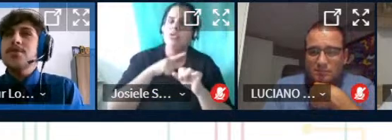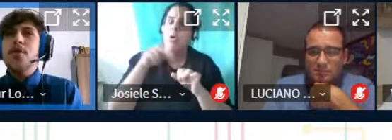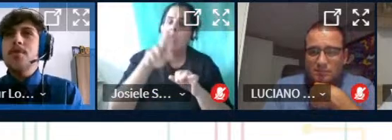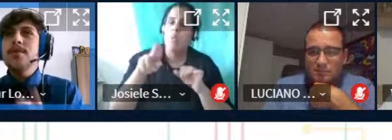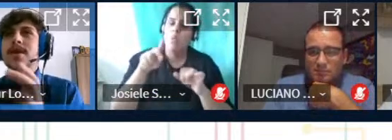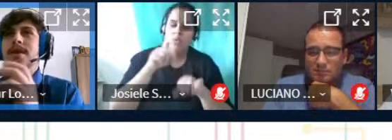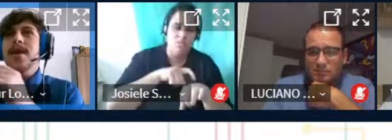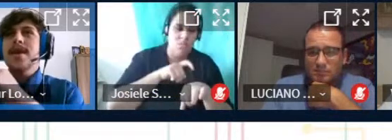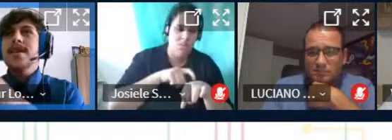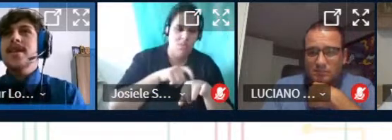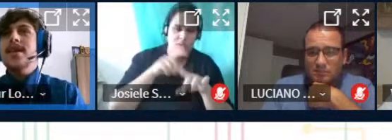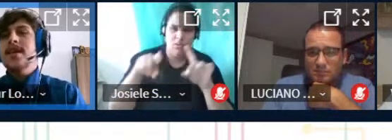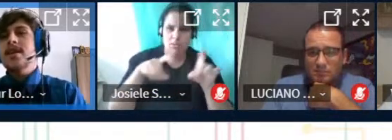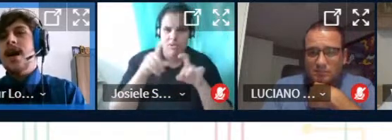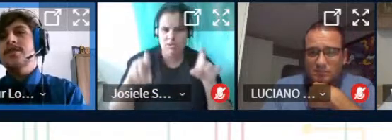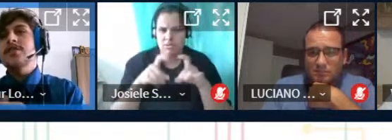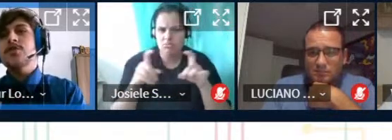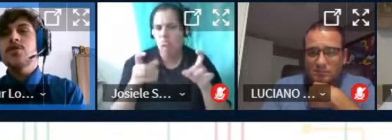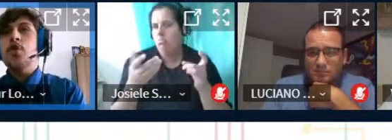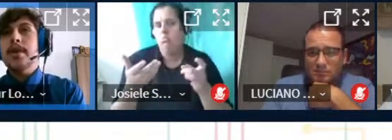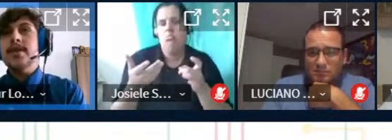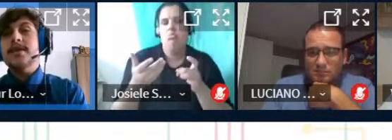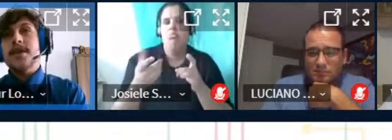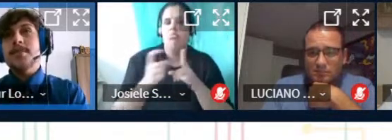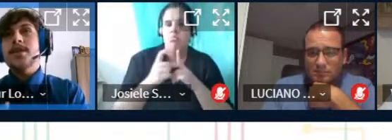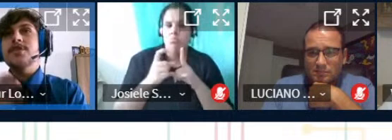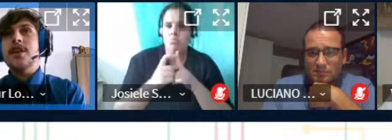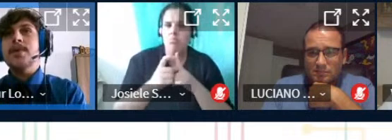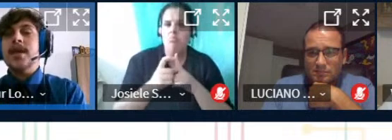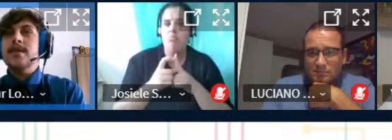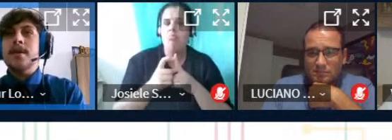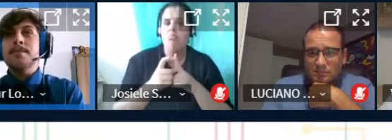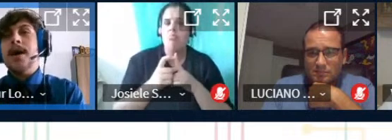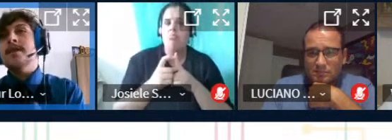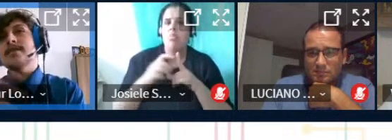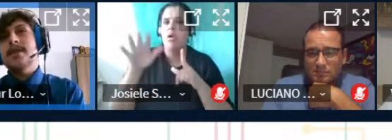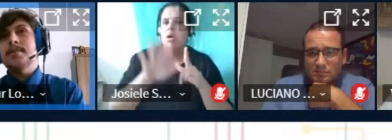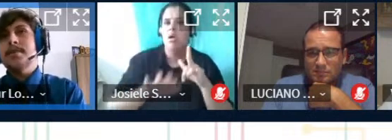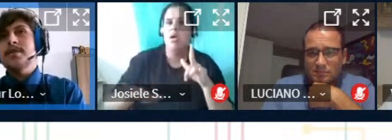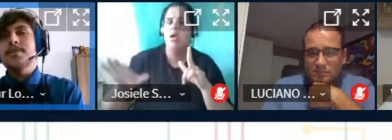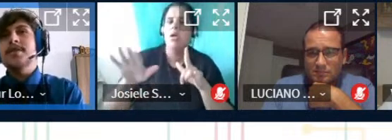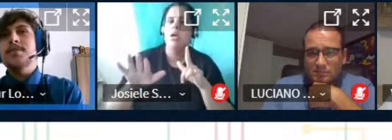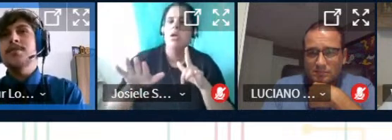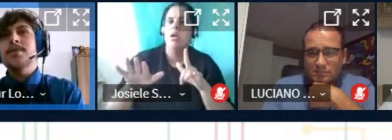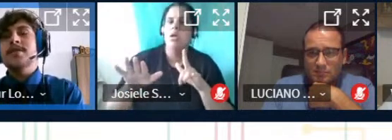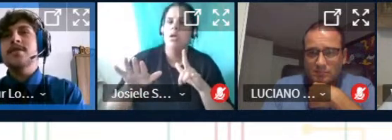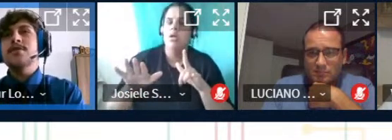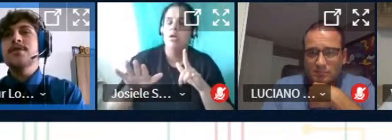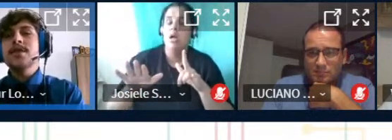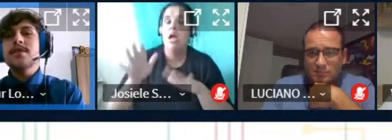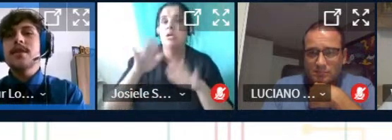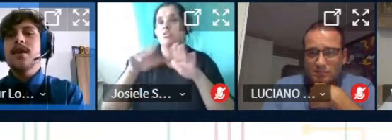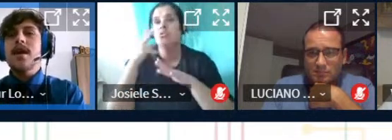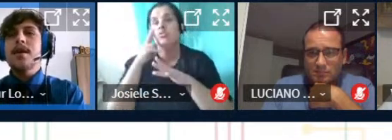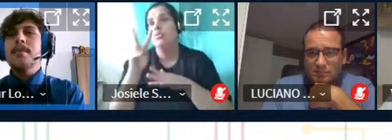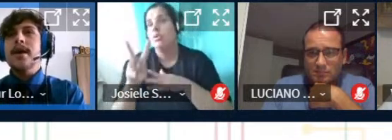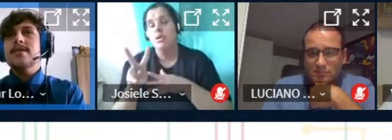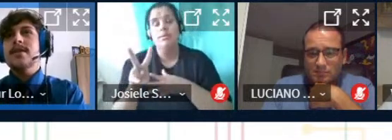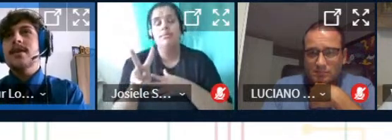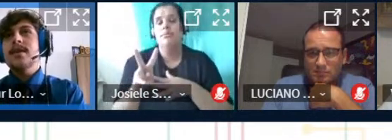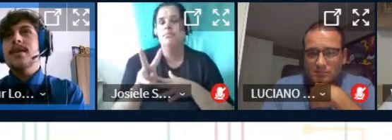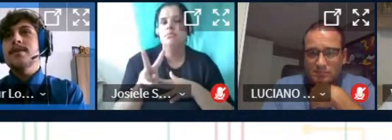ferramenta que é muito comum e que a gente quando comenta da ferramenta de geral até passa despercebida por essas dúvidas